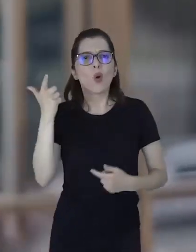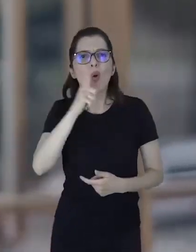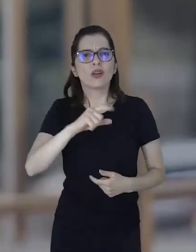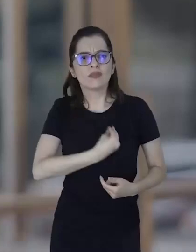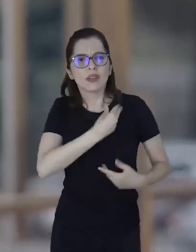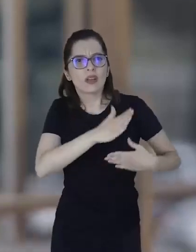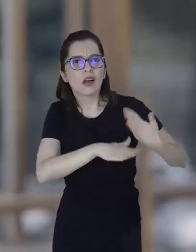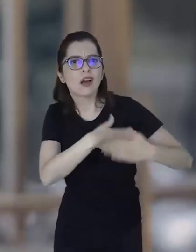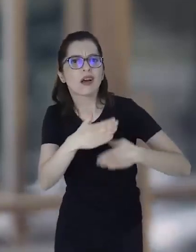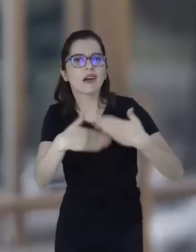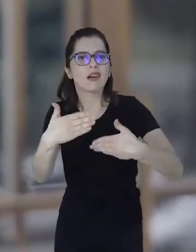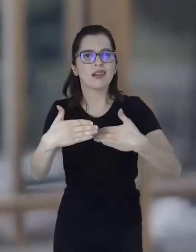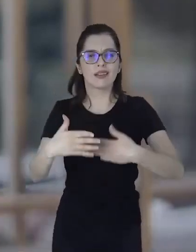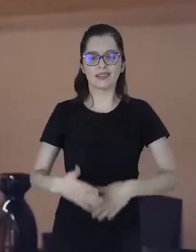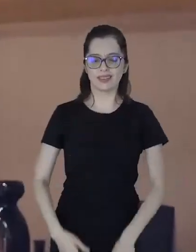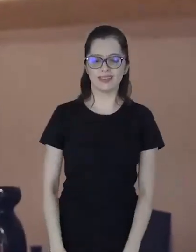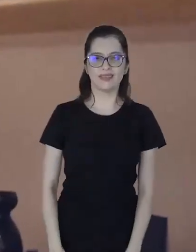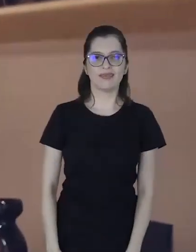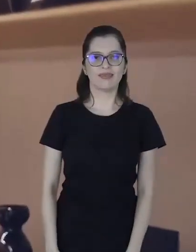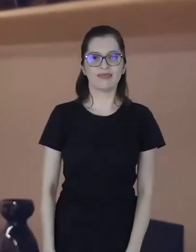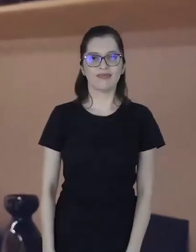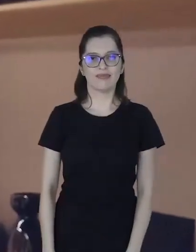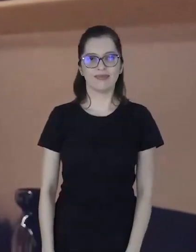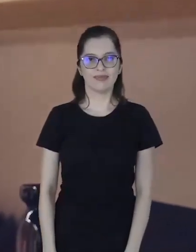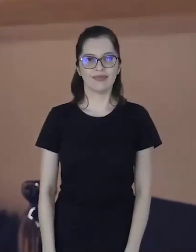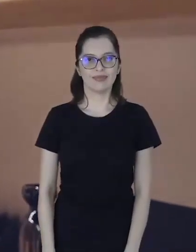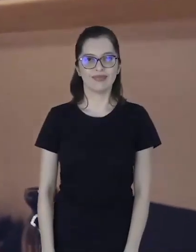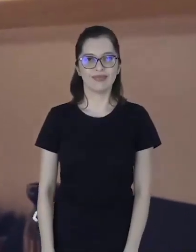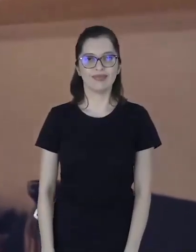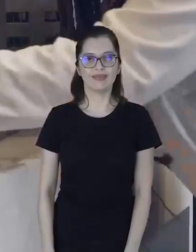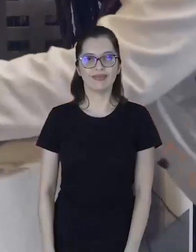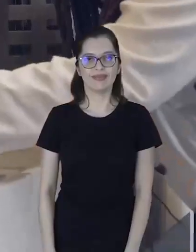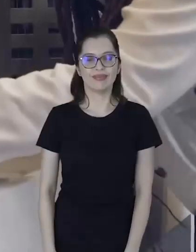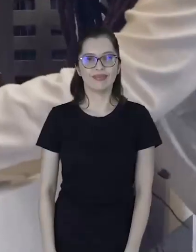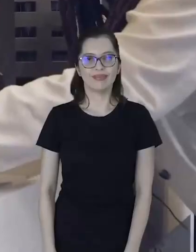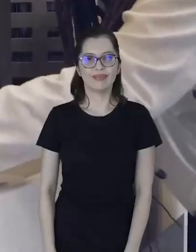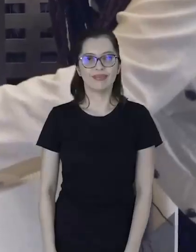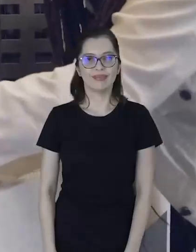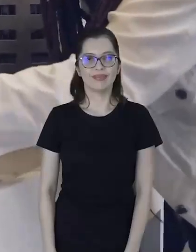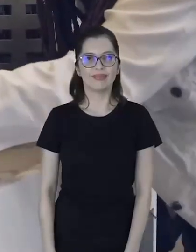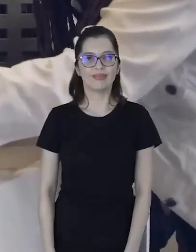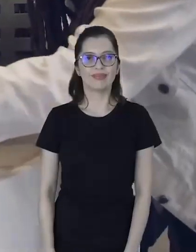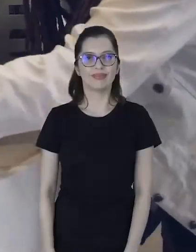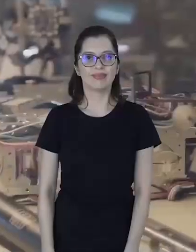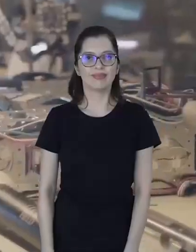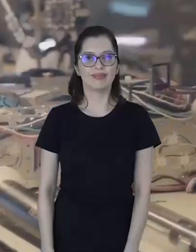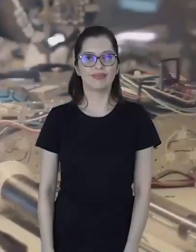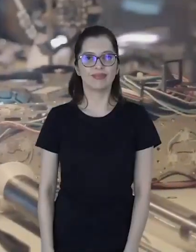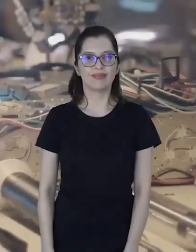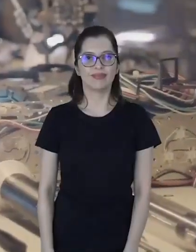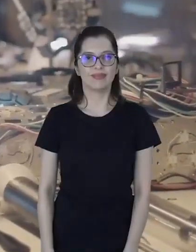tradicionada. Silvana observa peças numa prateleira. Nayara tateia a maquete da Japan House.